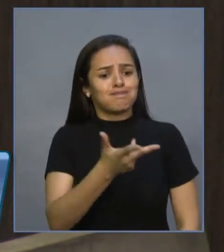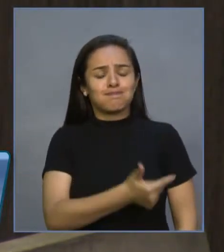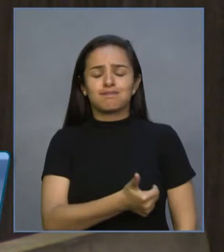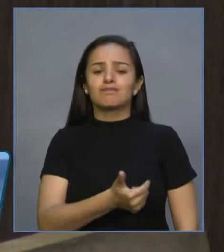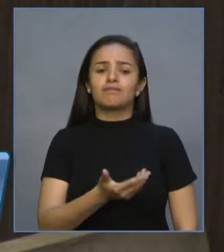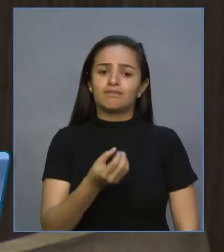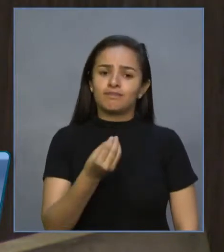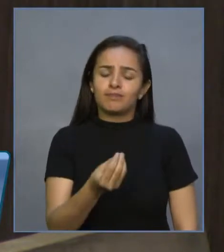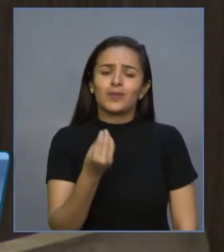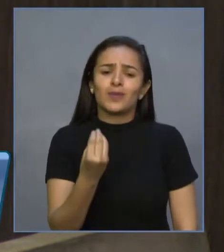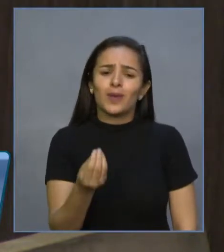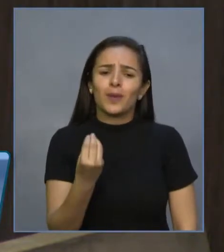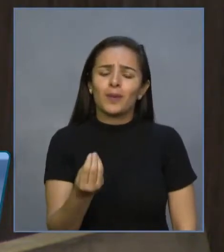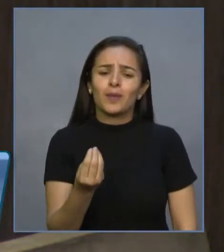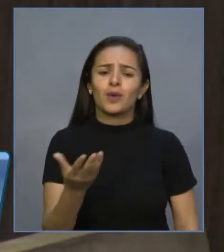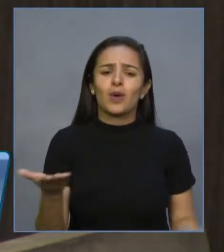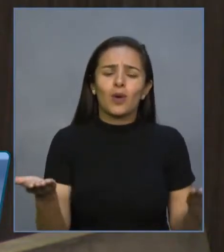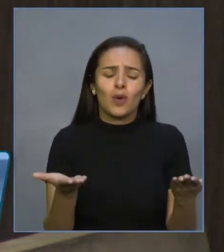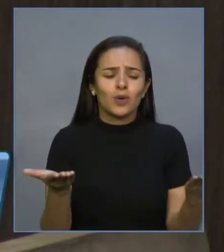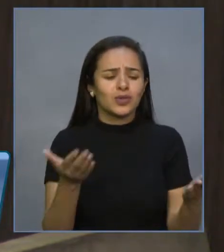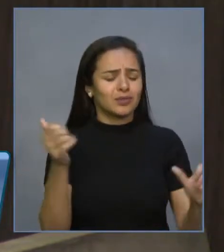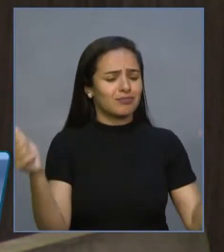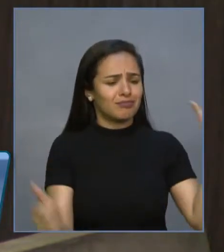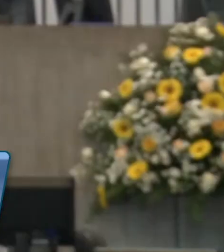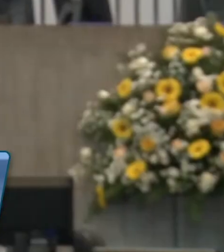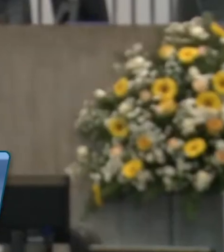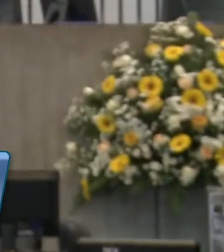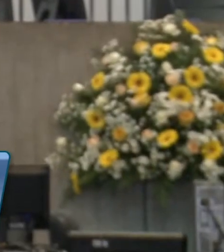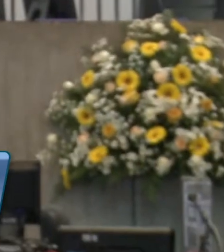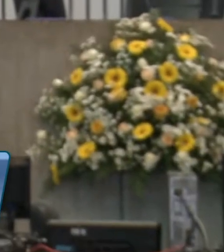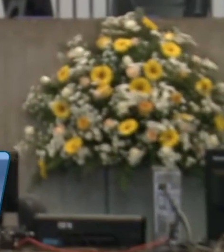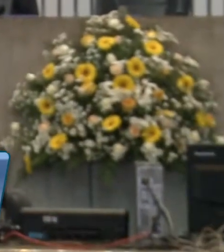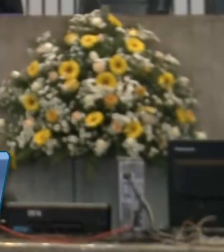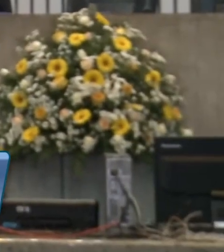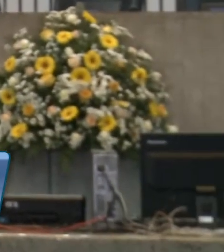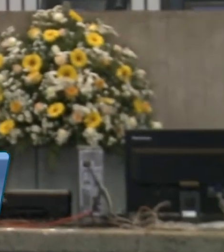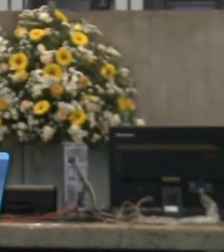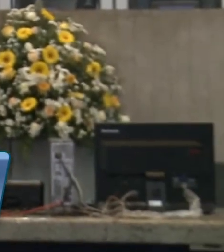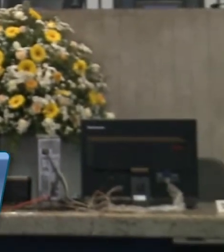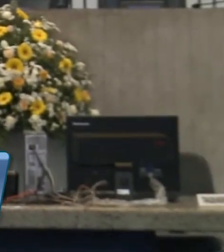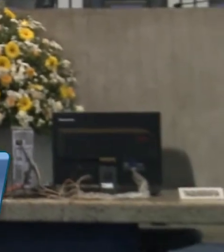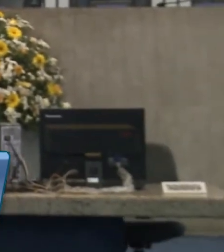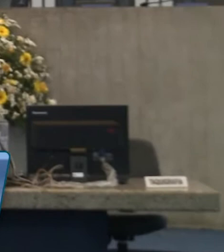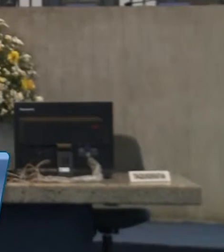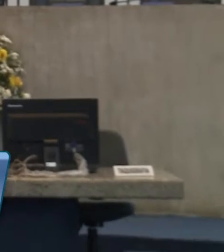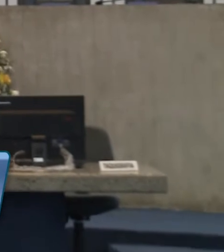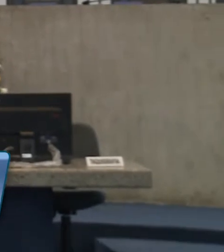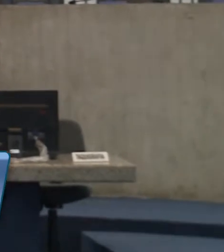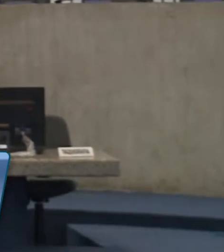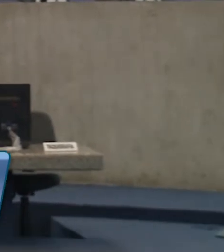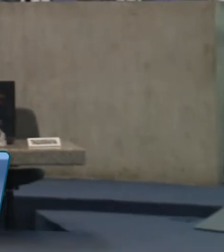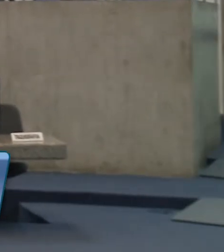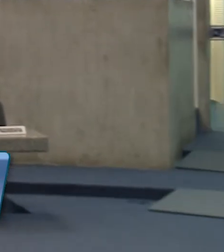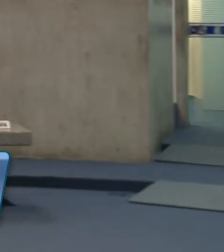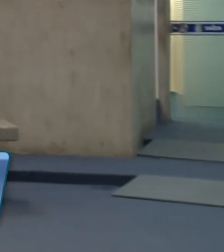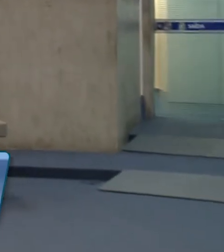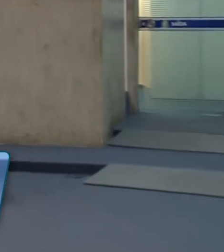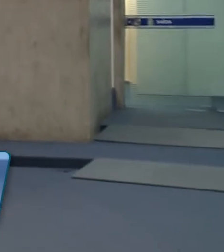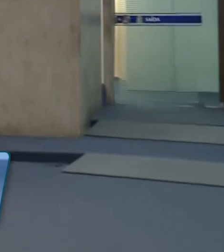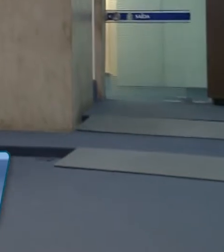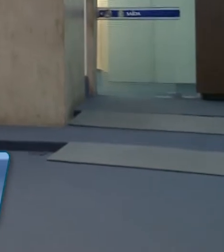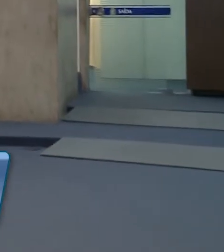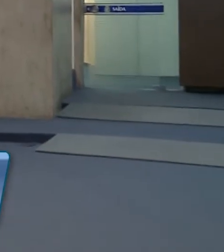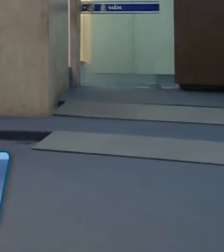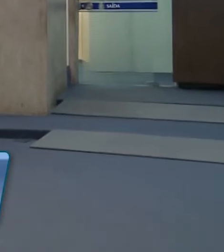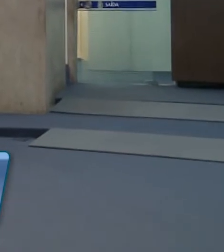mas hoje se transformou numa temeridade. O Opinião em Debate de hoje fica por aqui. E continue acompanhando os